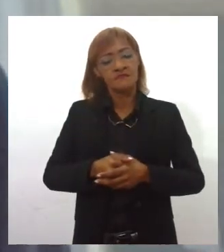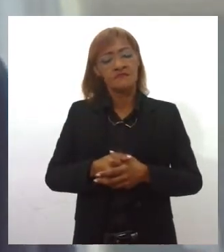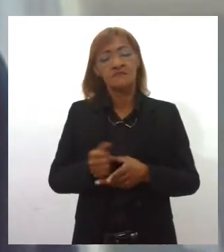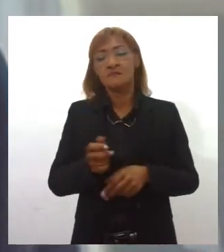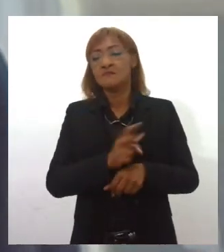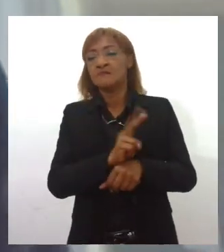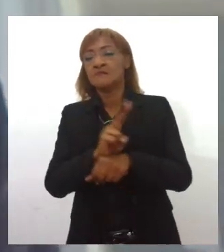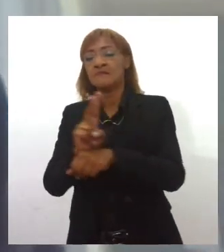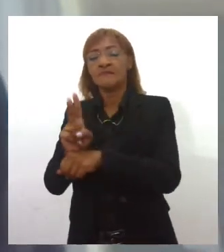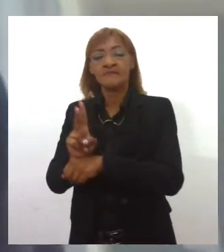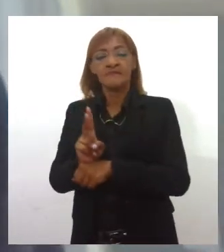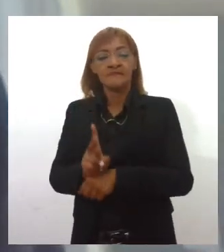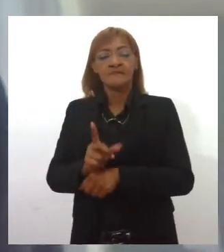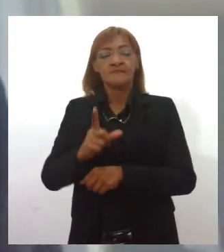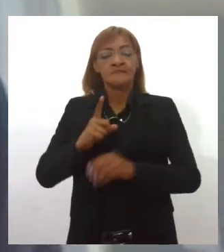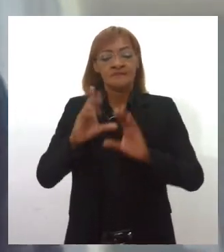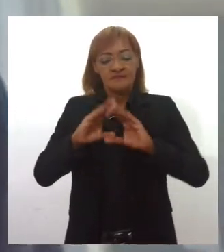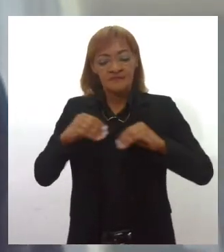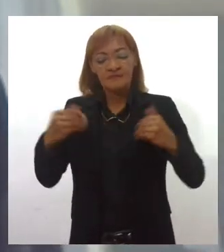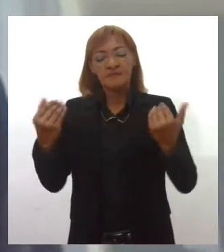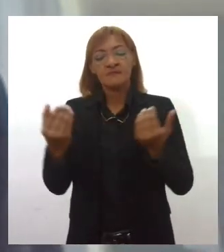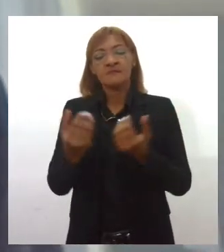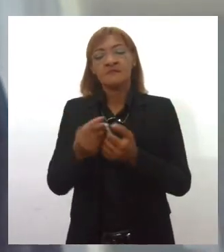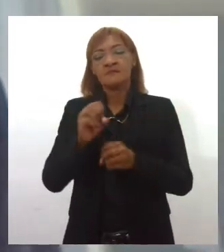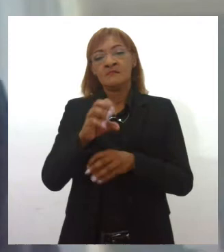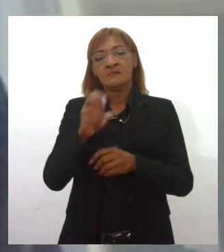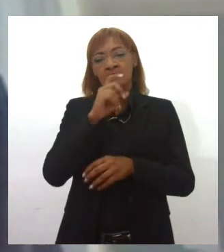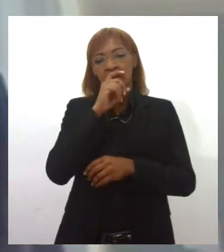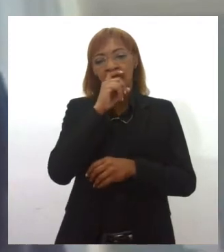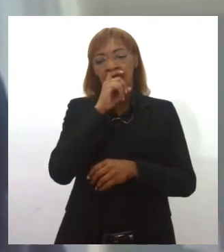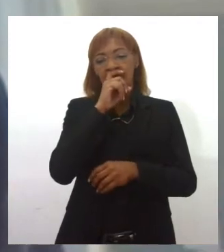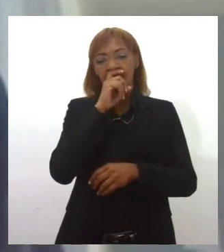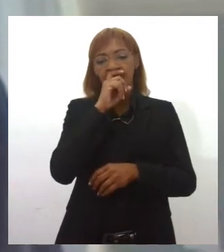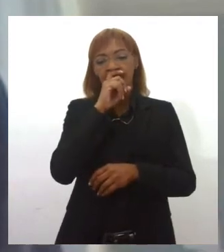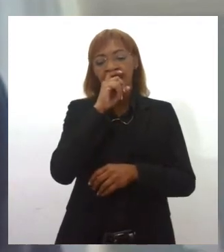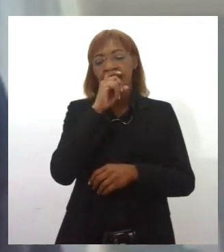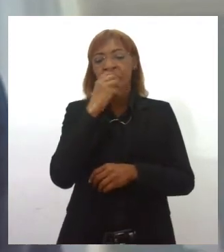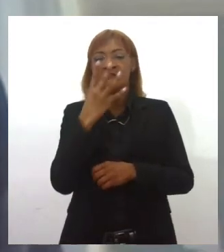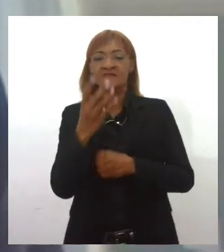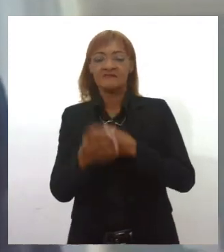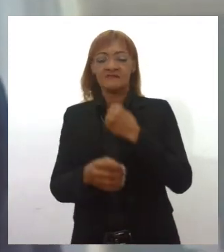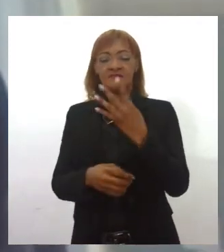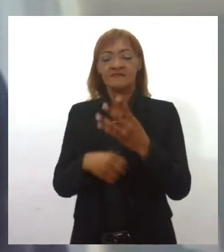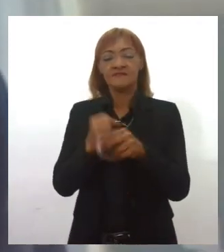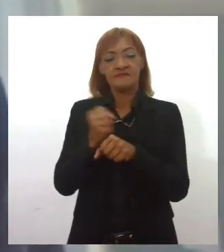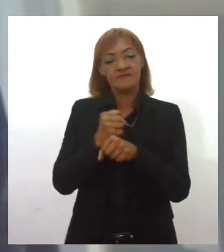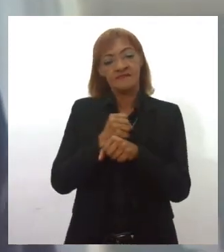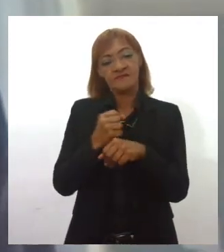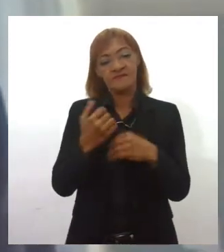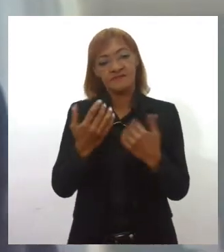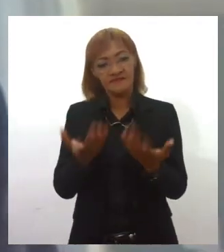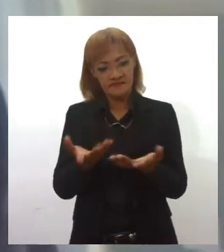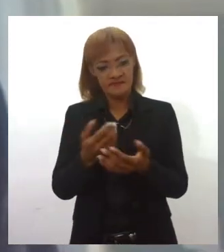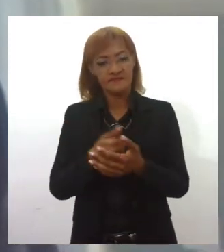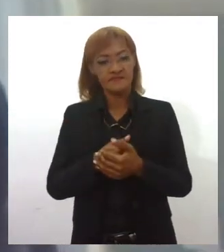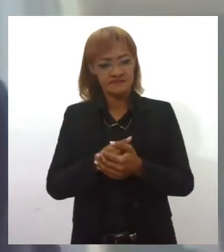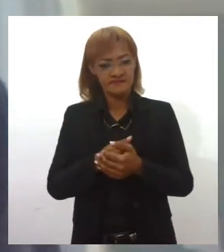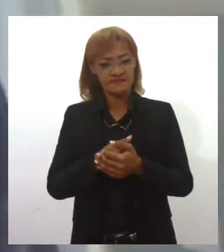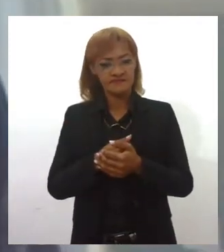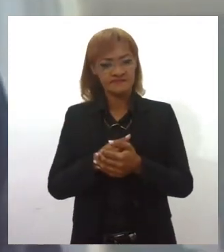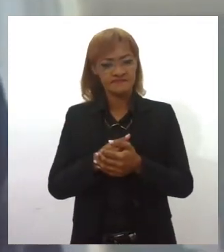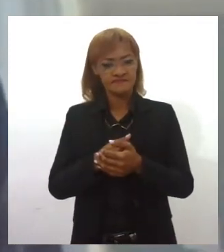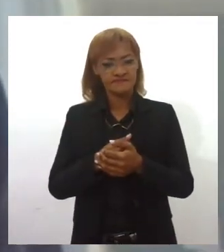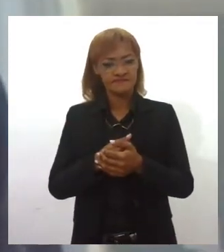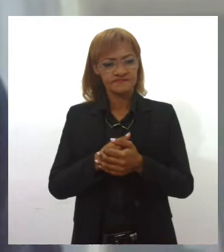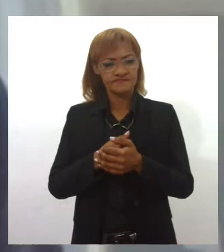e realizar as conferências na educação a cada 4 anos. Essa é a quarta conferência que nós estamos realizando, baseada nesse